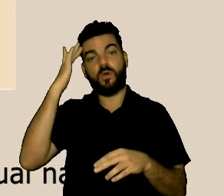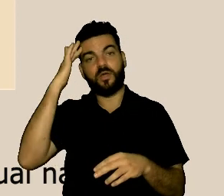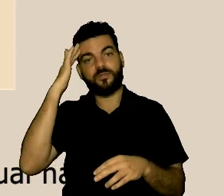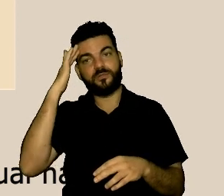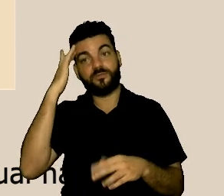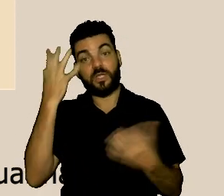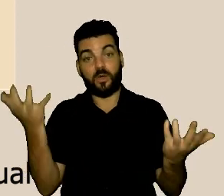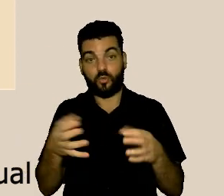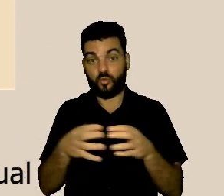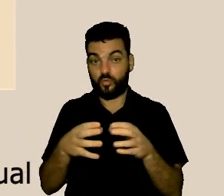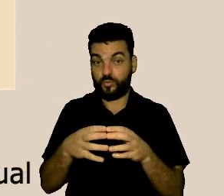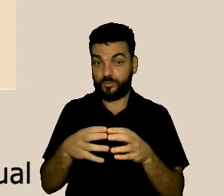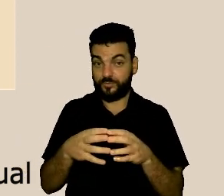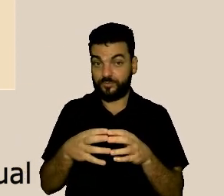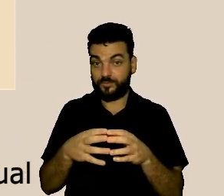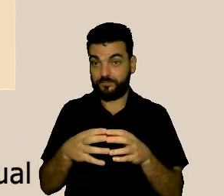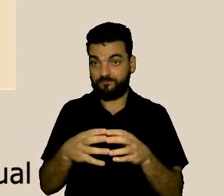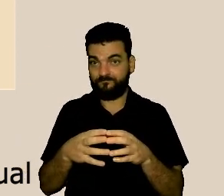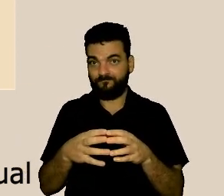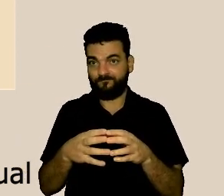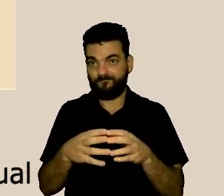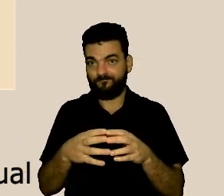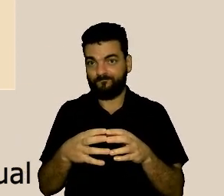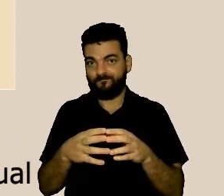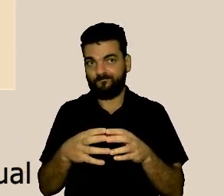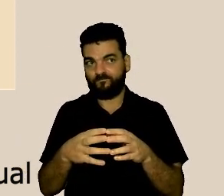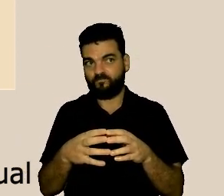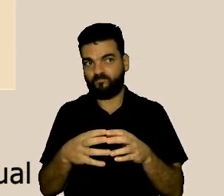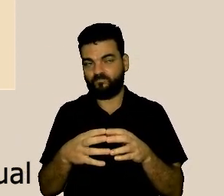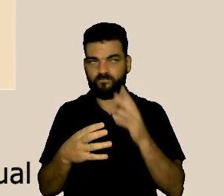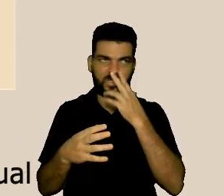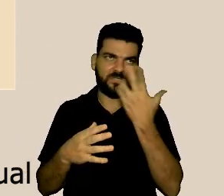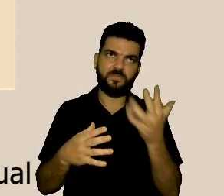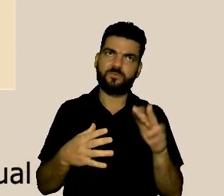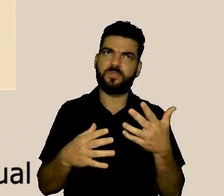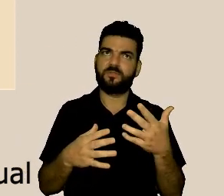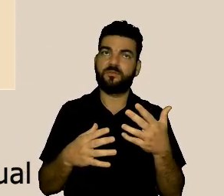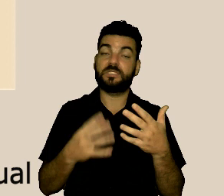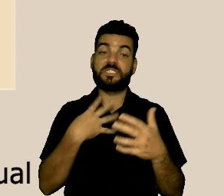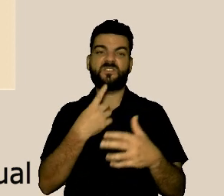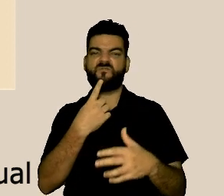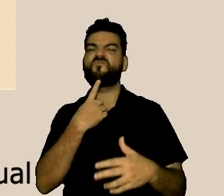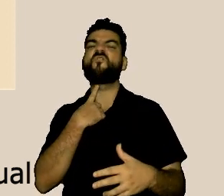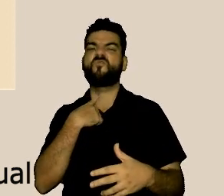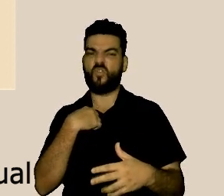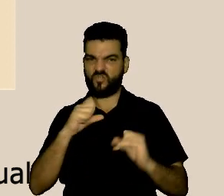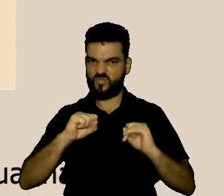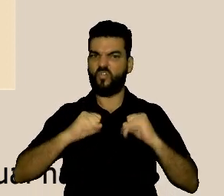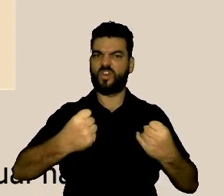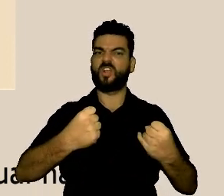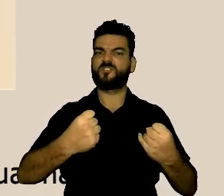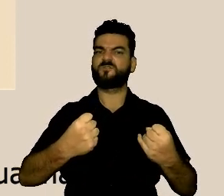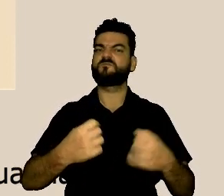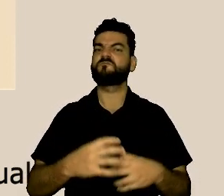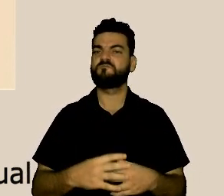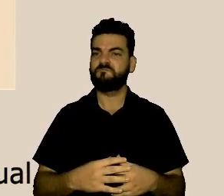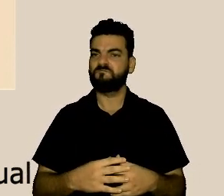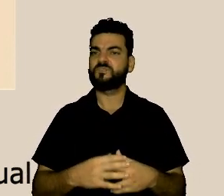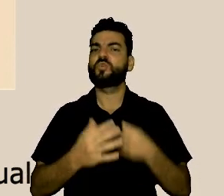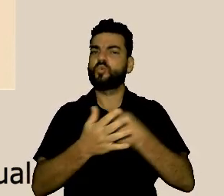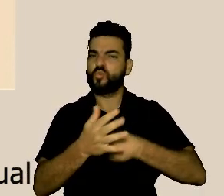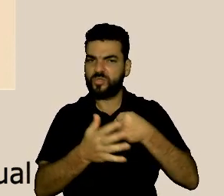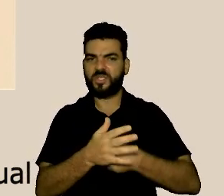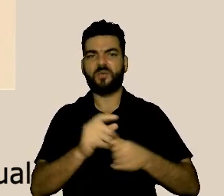comissão como eu disse a gente chegou ali com sangue nos olhos no bom sentido de querer fazer um